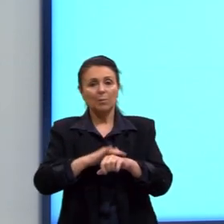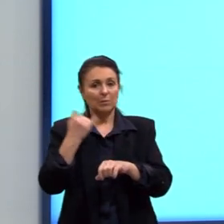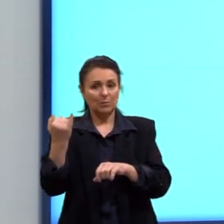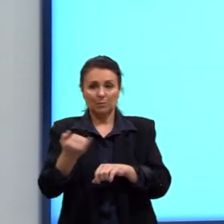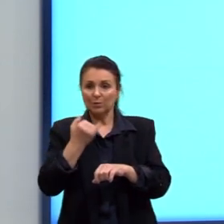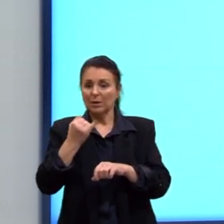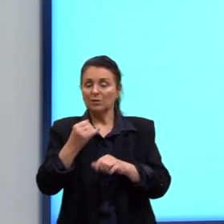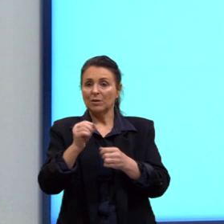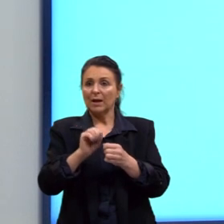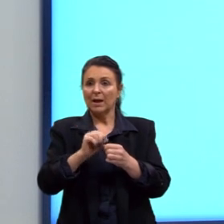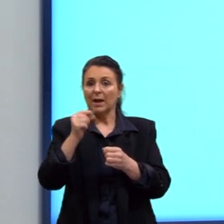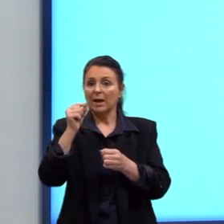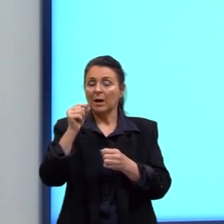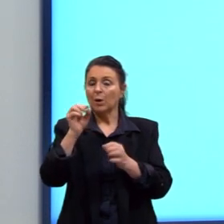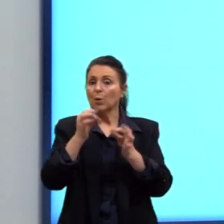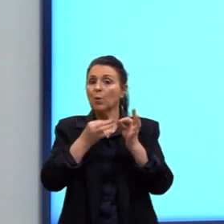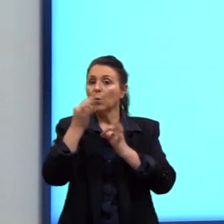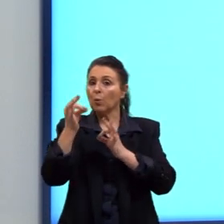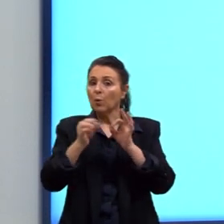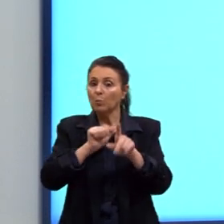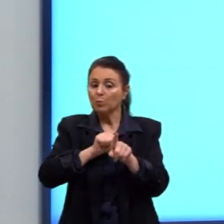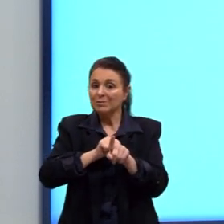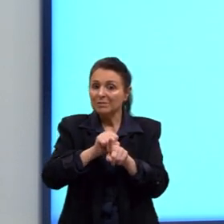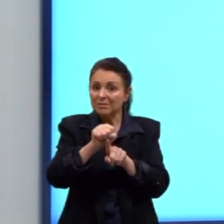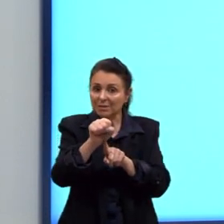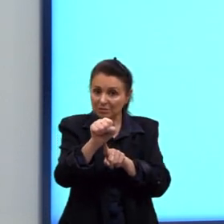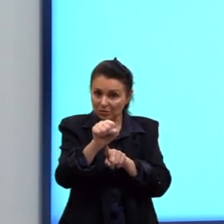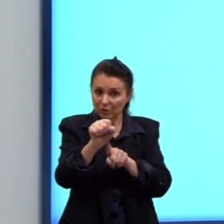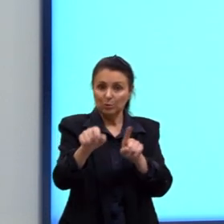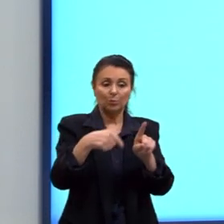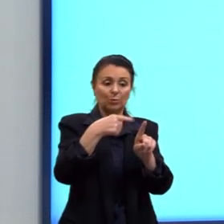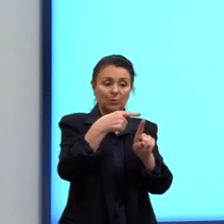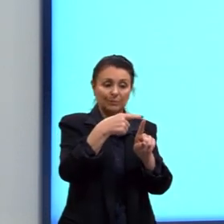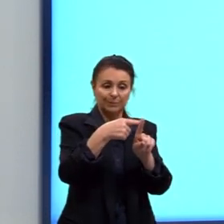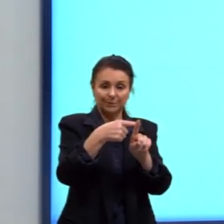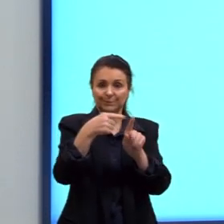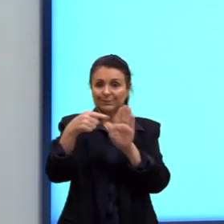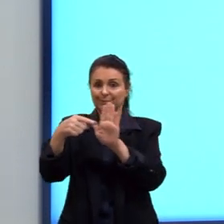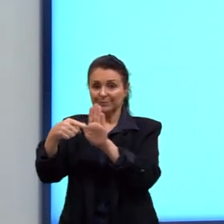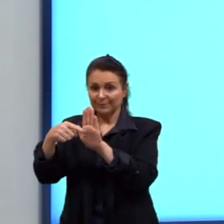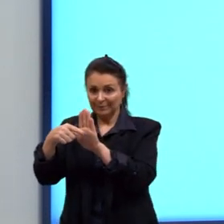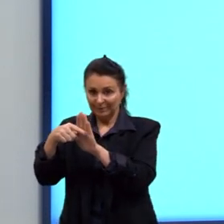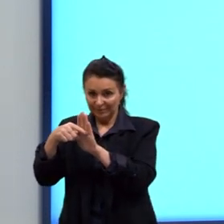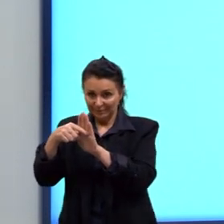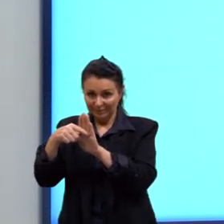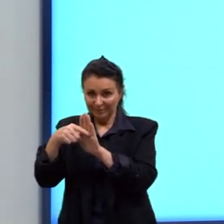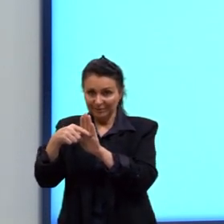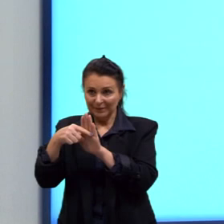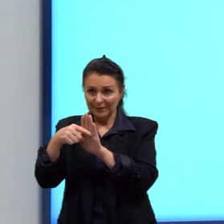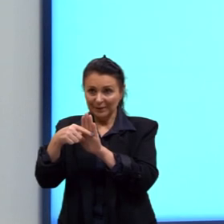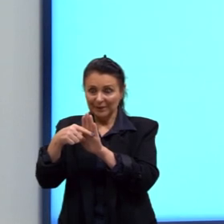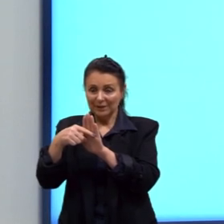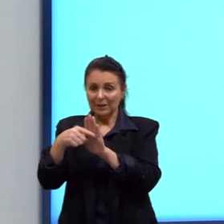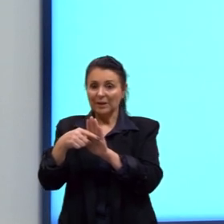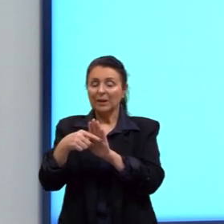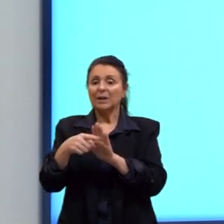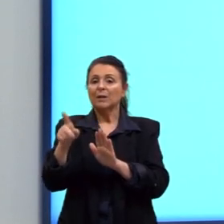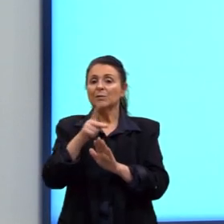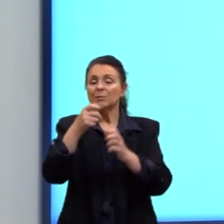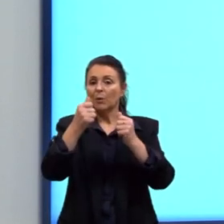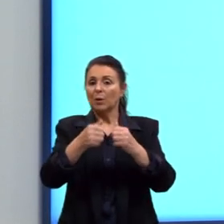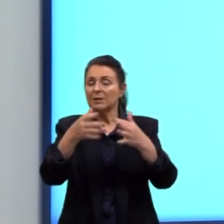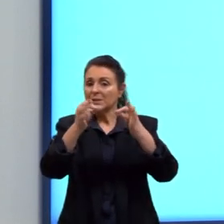a gente só tem que considerar como que estão as cargas positivas e as negativas. E, como eu falei, de forma